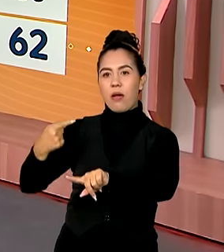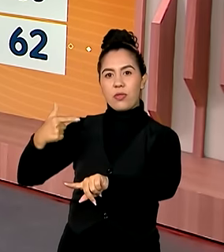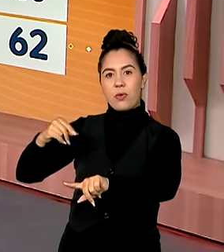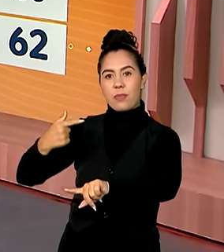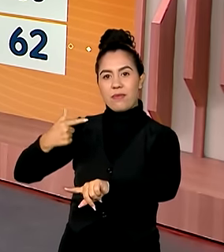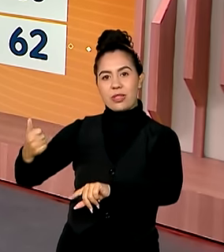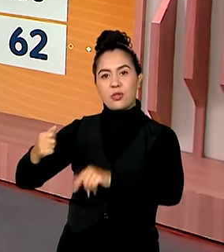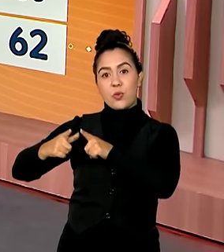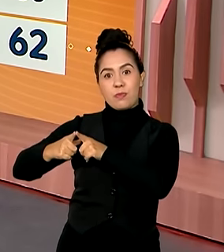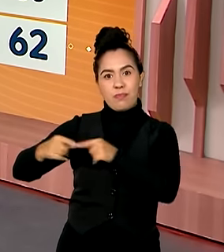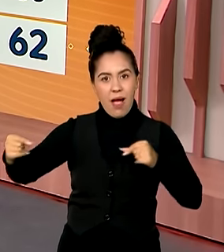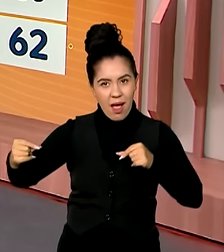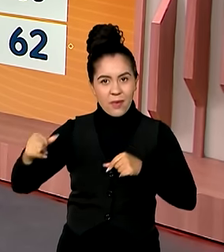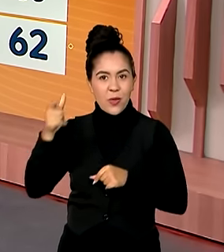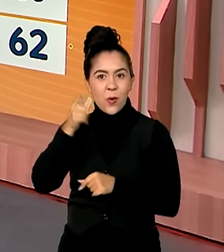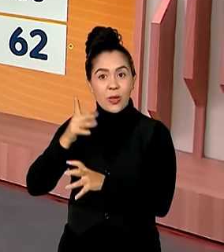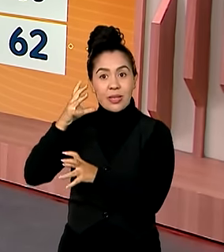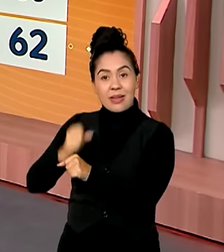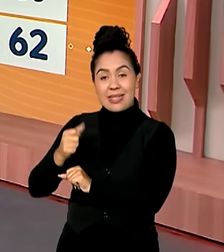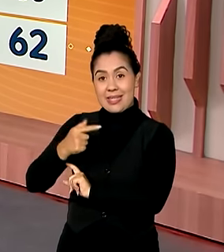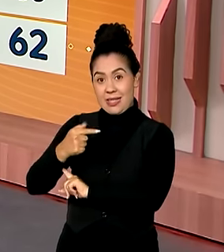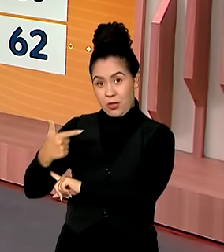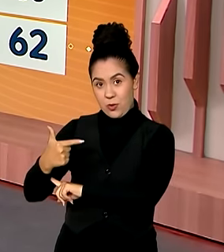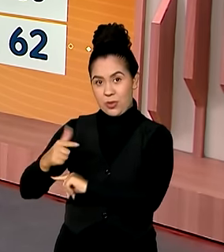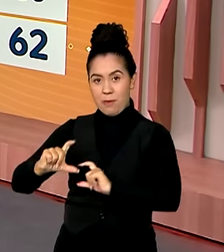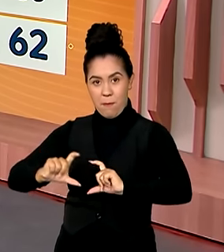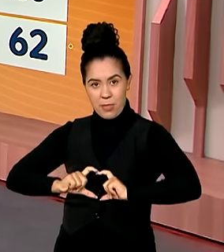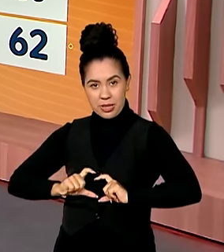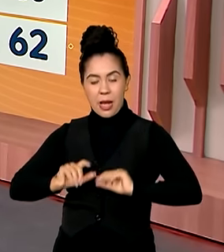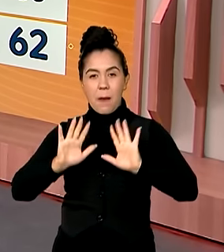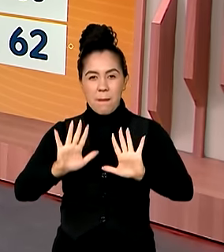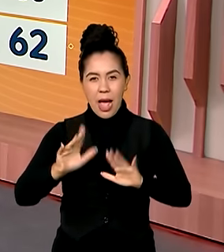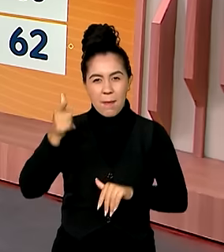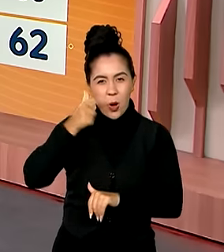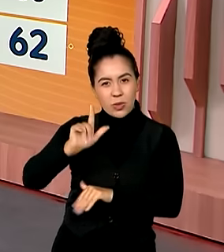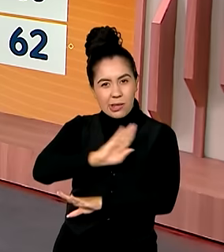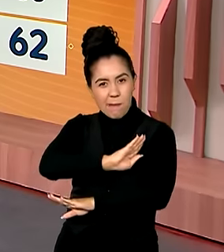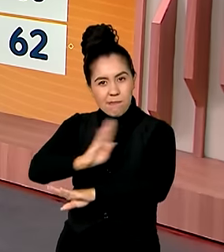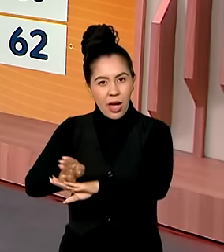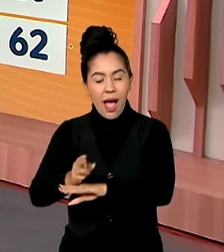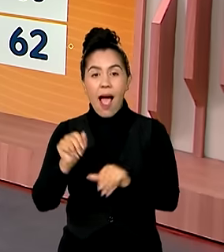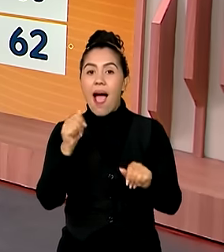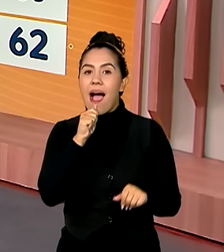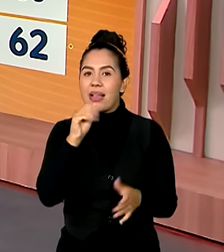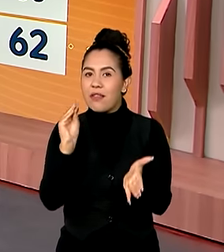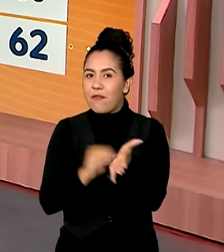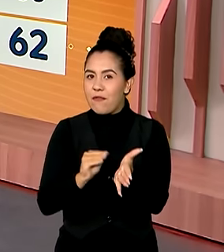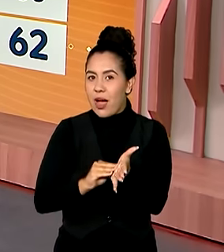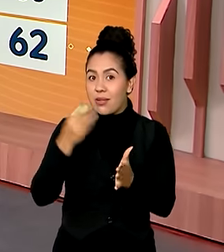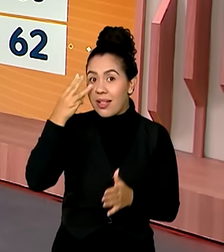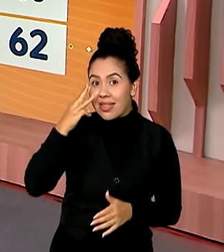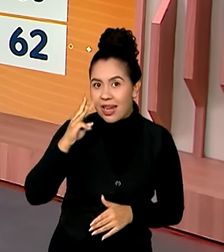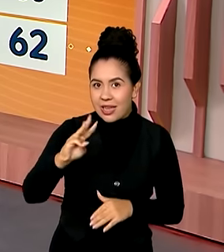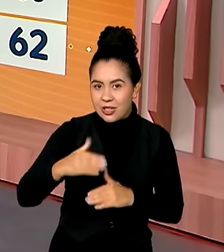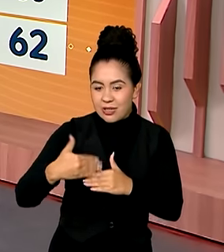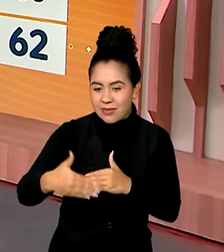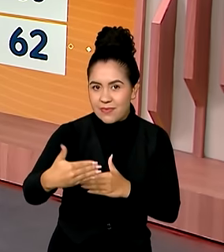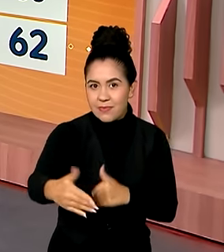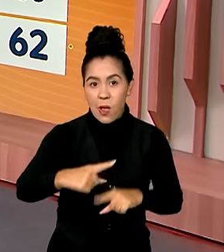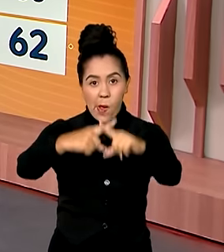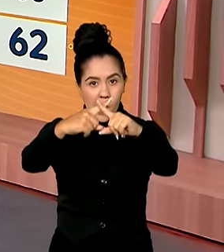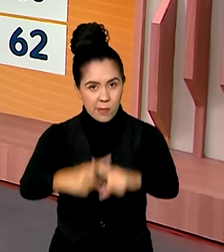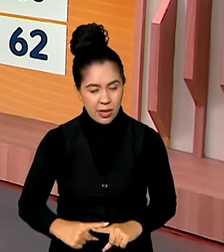2021, quando tivemos 72 medalhas. Mas para superar essa marca, a gente ainda tem três dias de competições. A